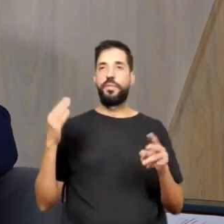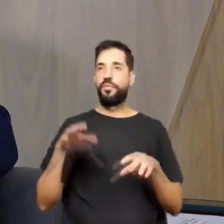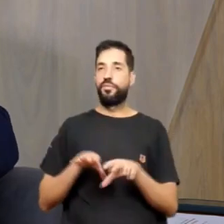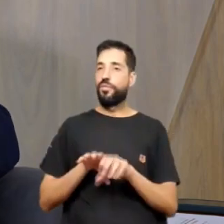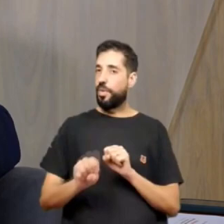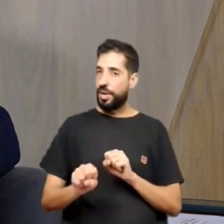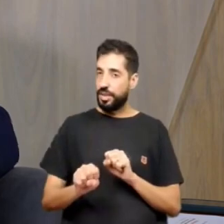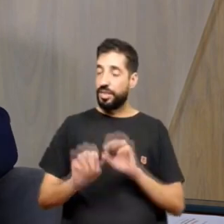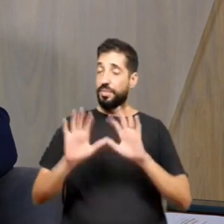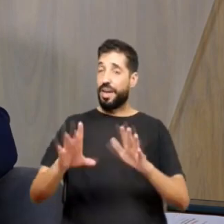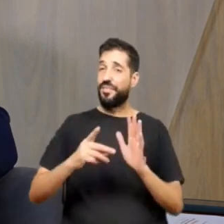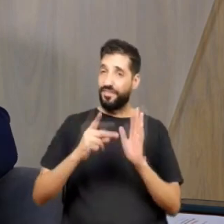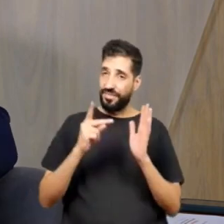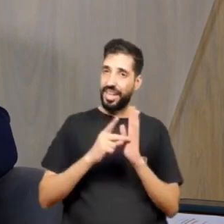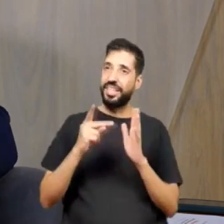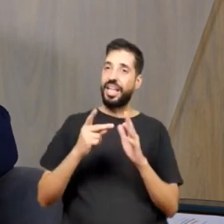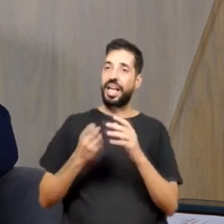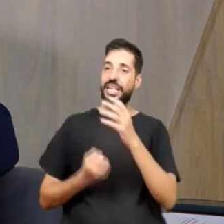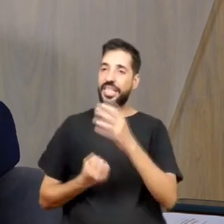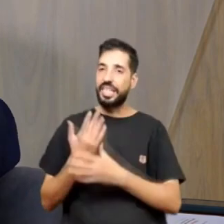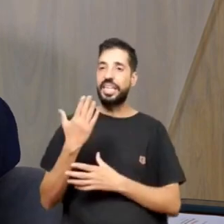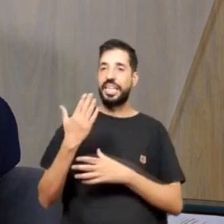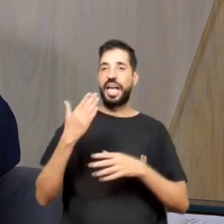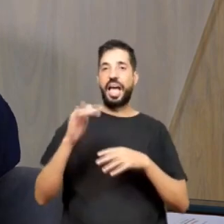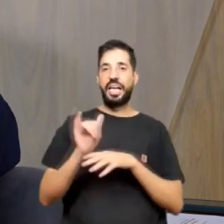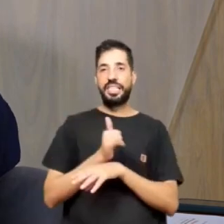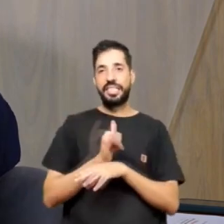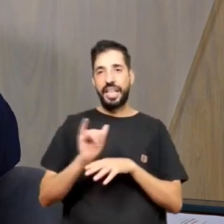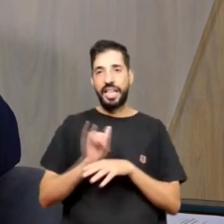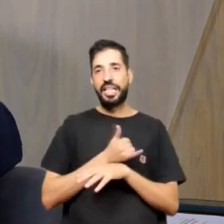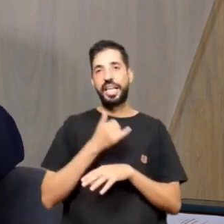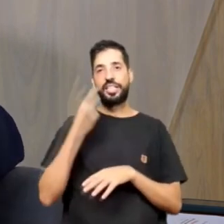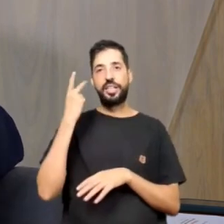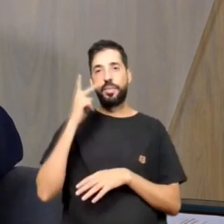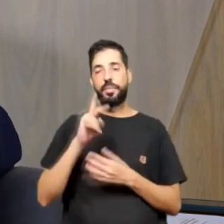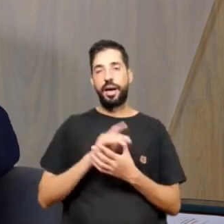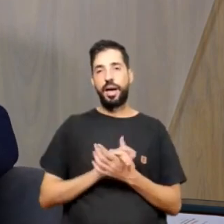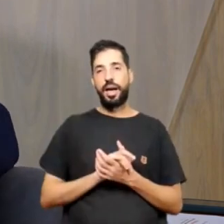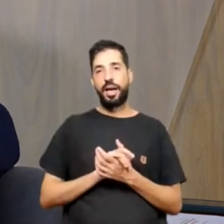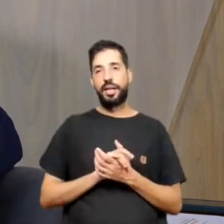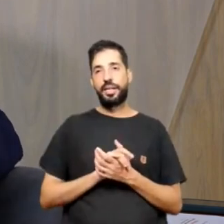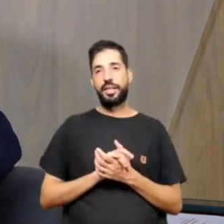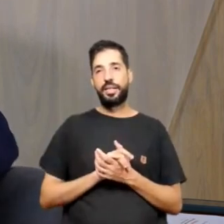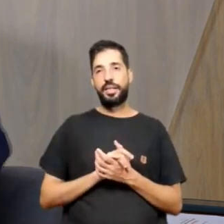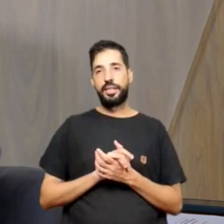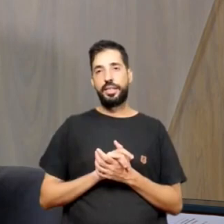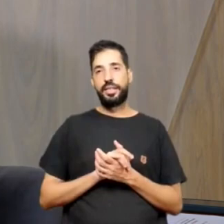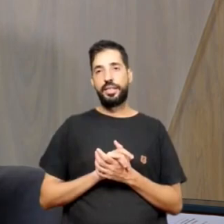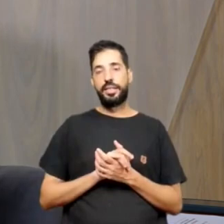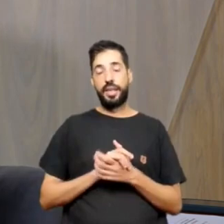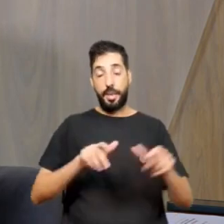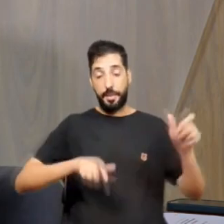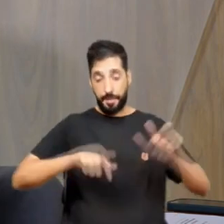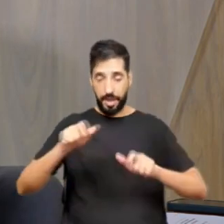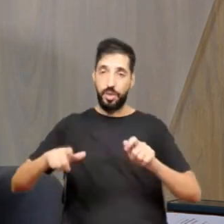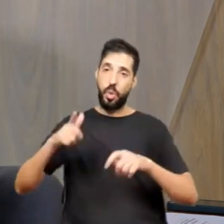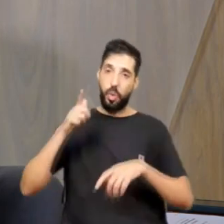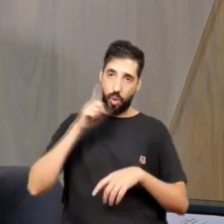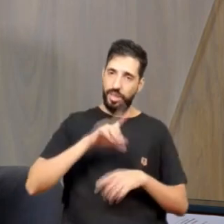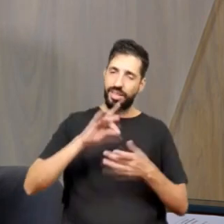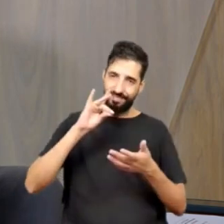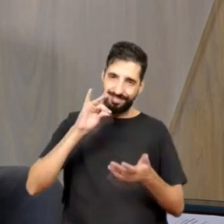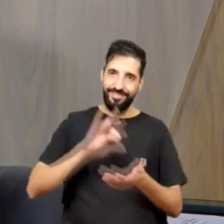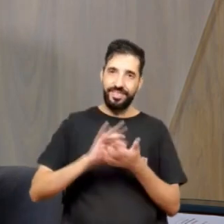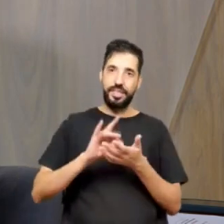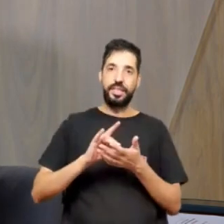verdade, criar instrumentos, instrumentos, ferramentas para que as pessoas pudessem realmente sair no